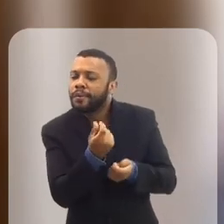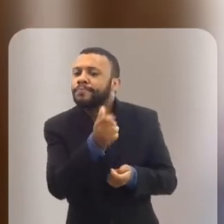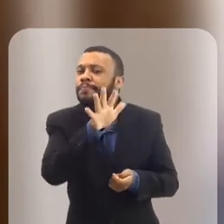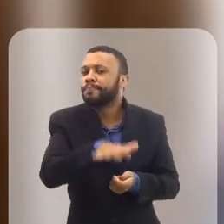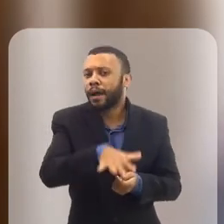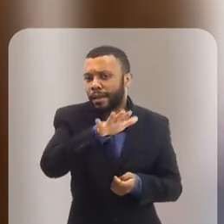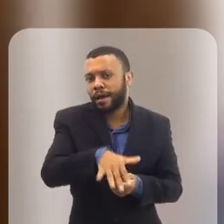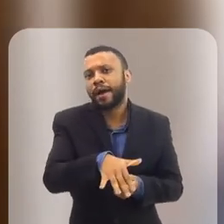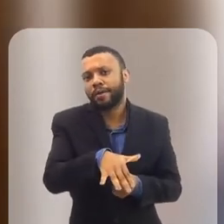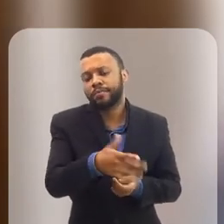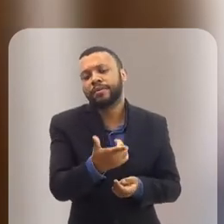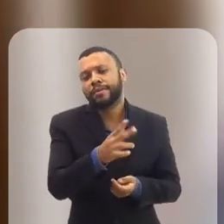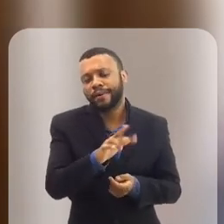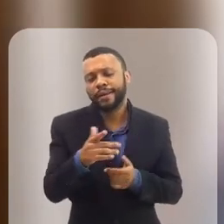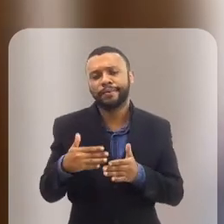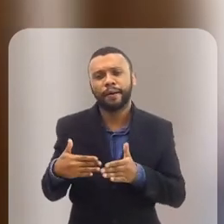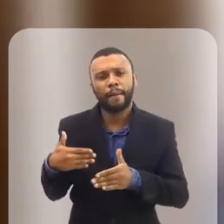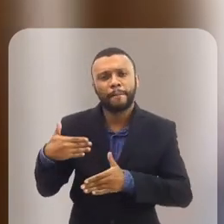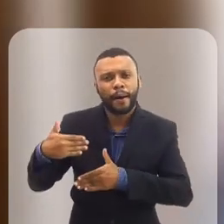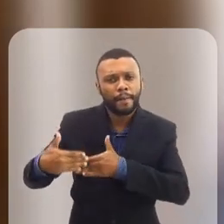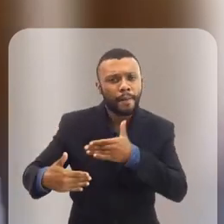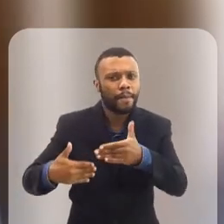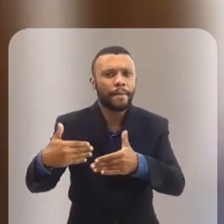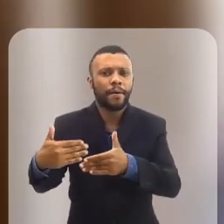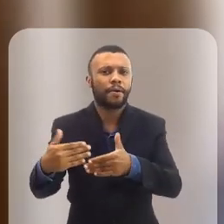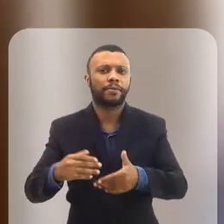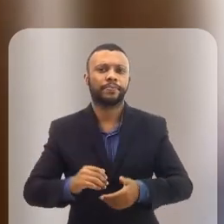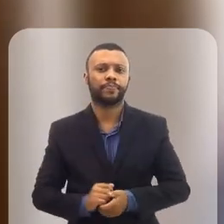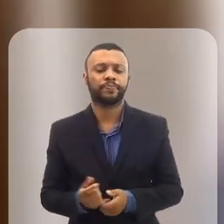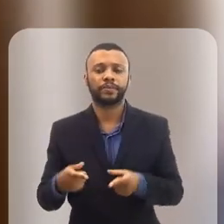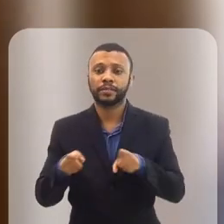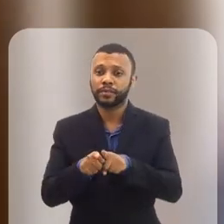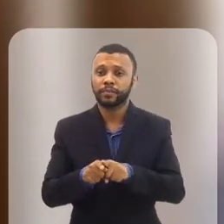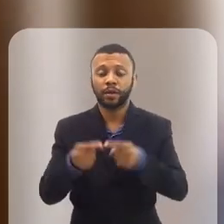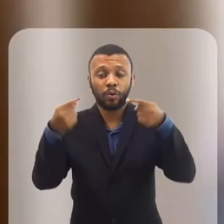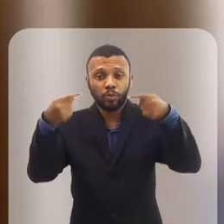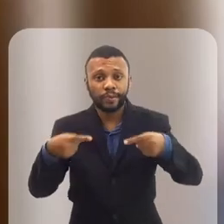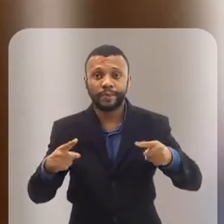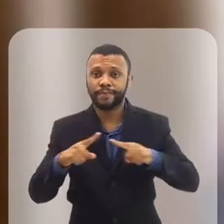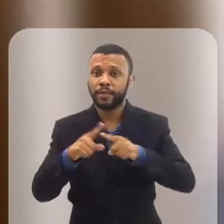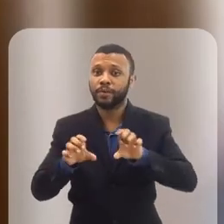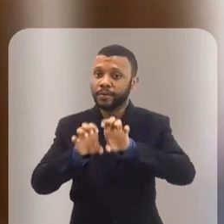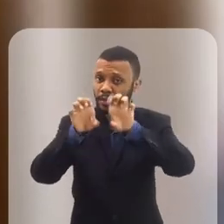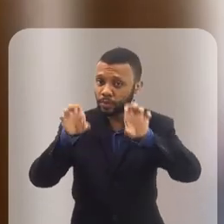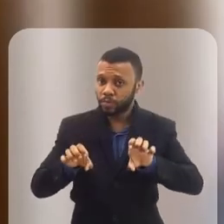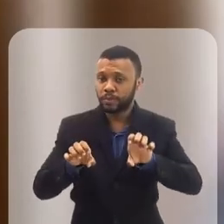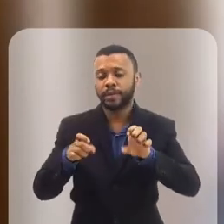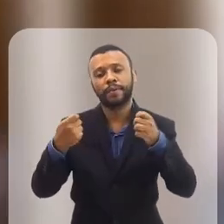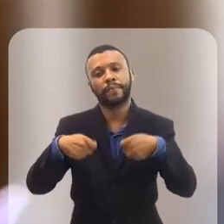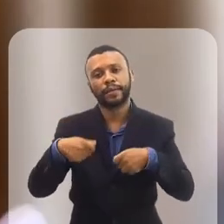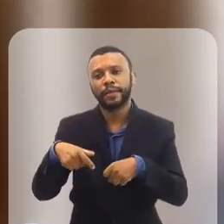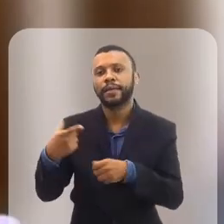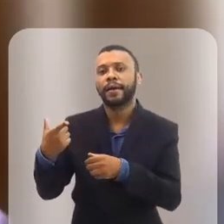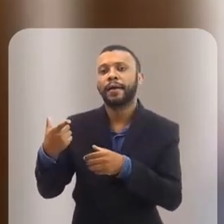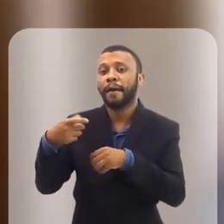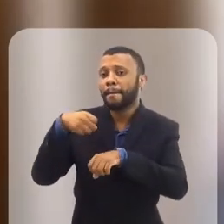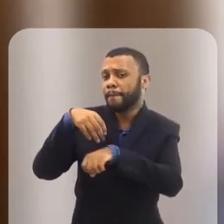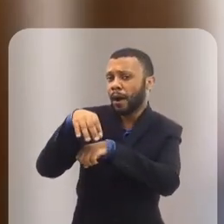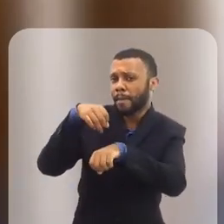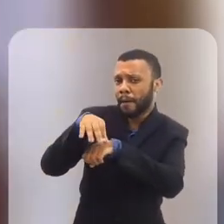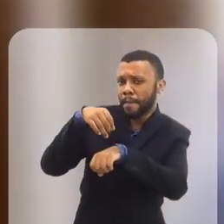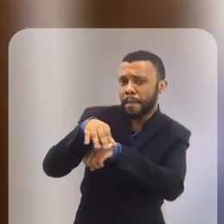equipamentos, que também vai ser uma coisa gradual. E também o desafio da infraestrutura, que tem que ser levada